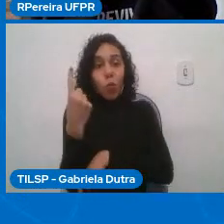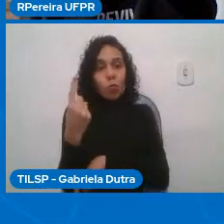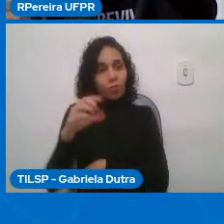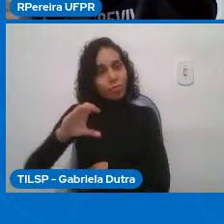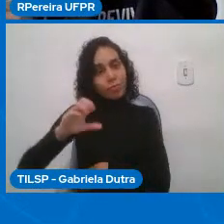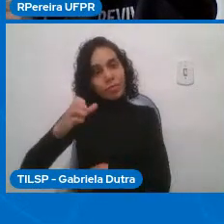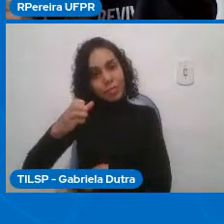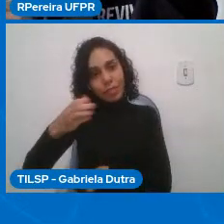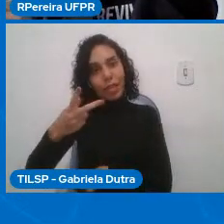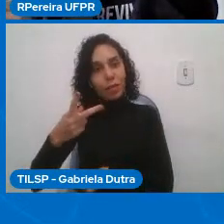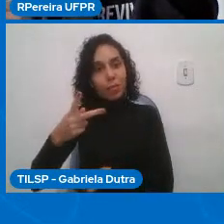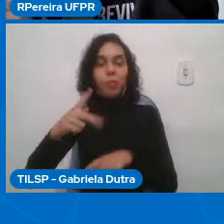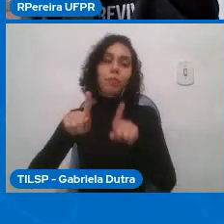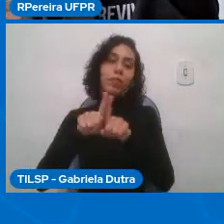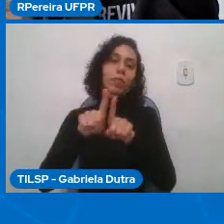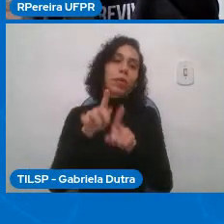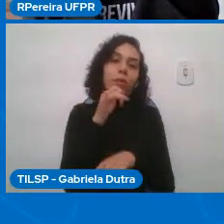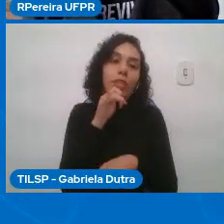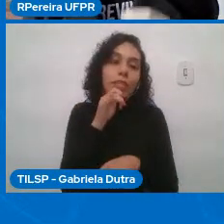com hífen,